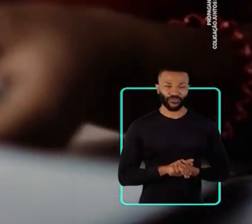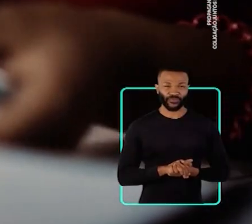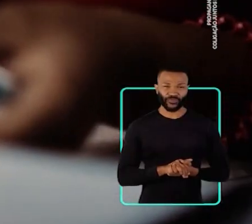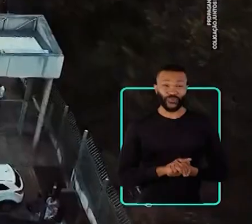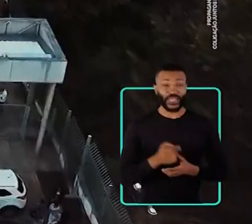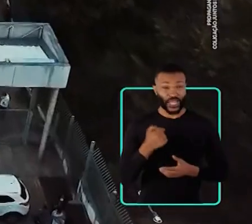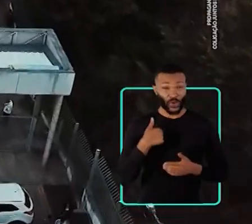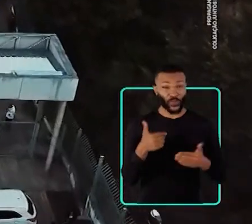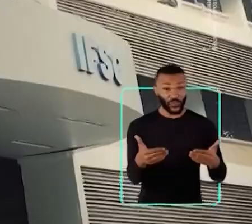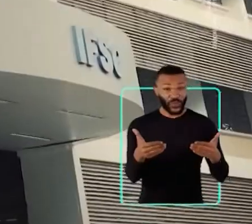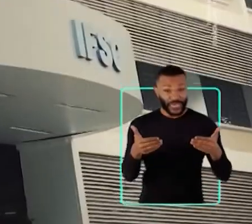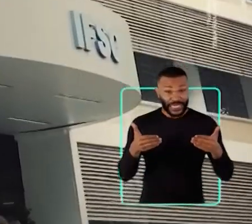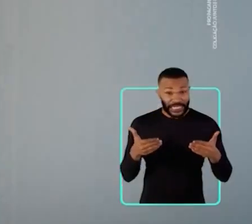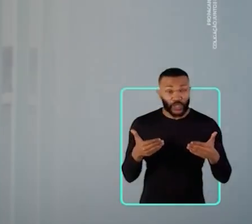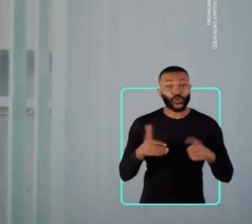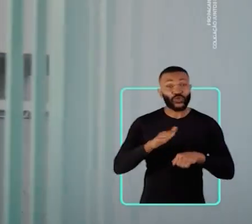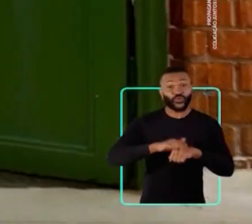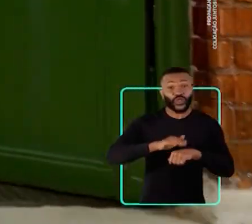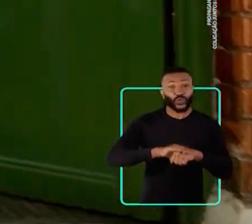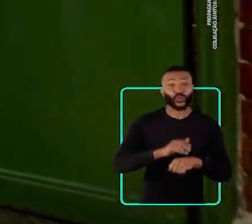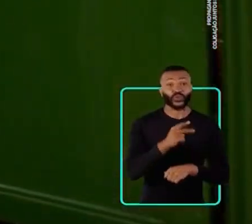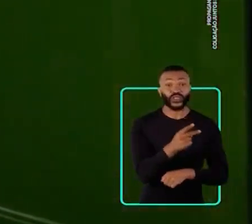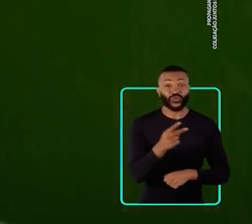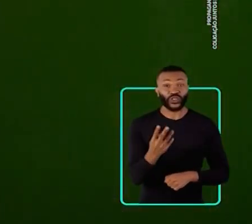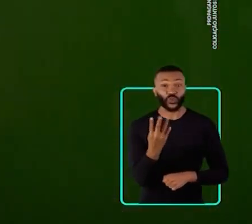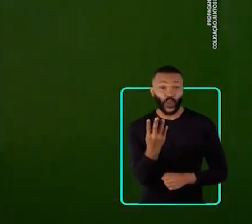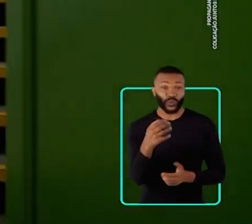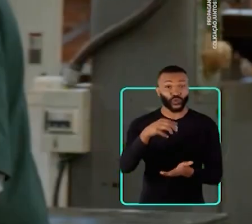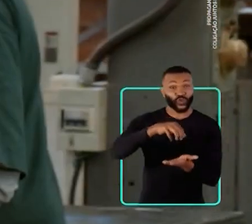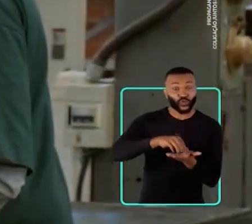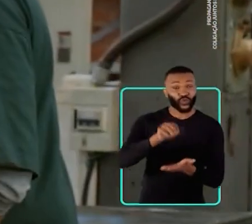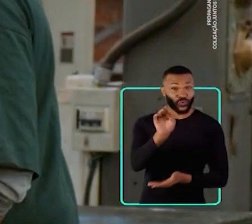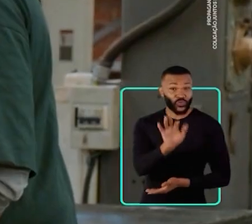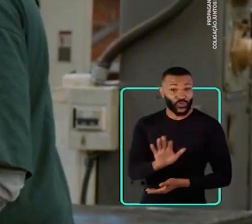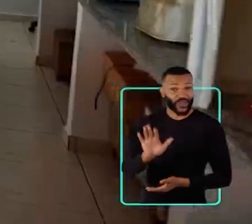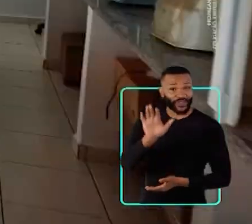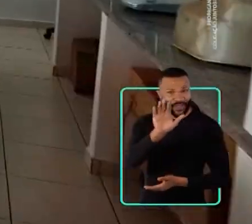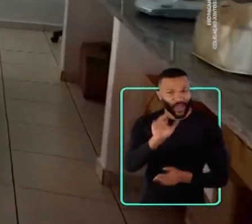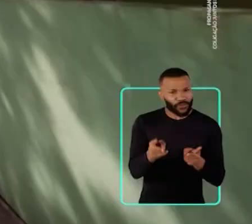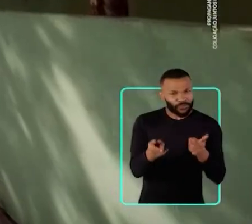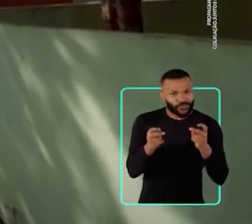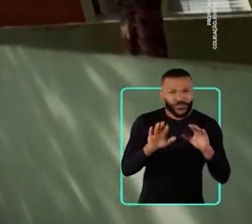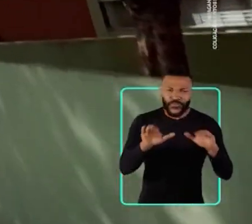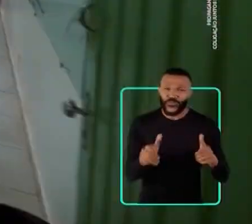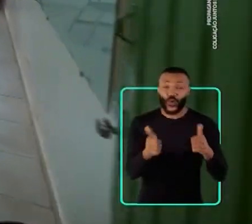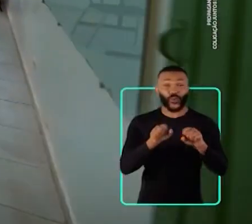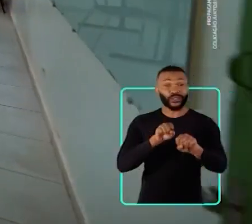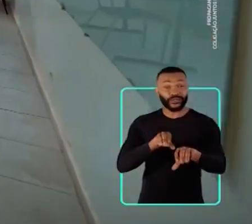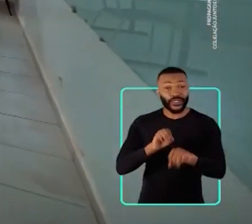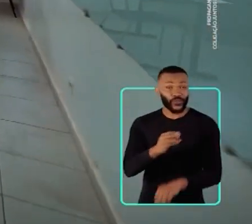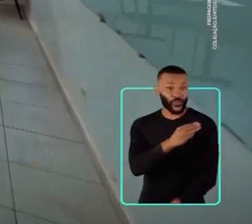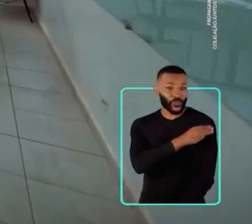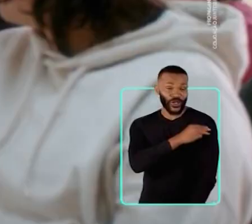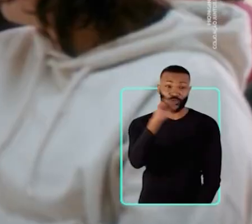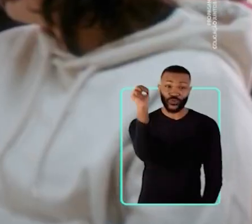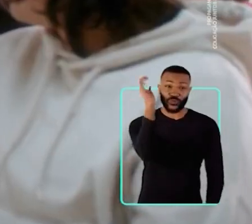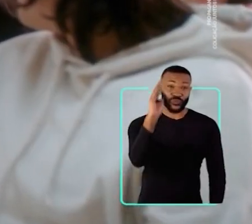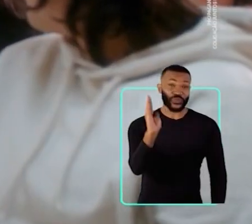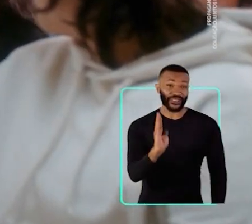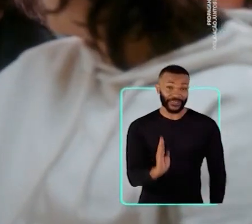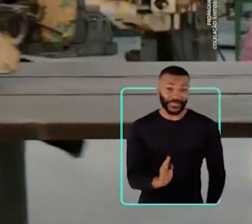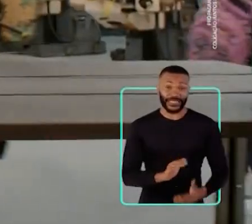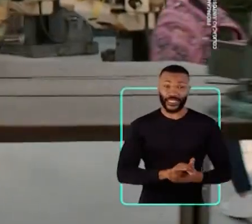Quando fui ministro, fiz 224 institutos federais, reconhecidos como o melhor ensino médio do Brasil.